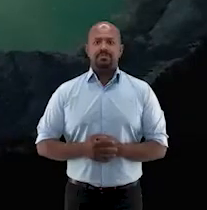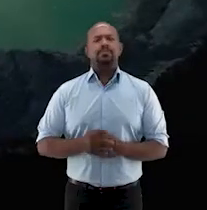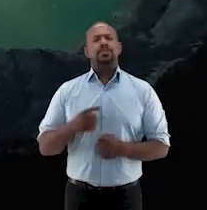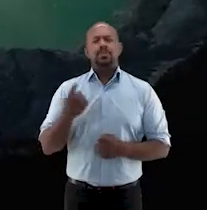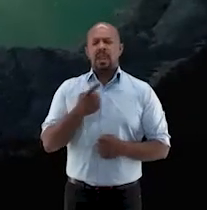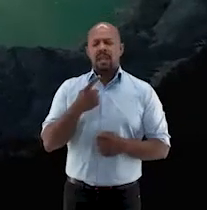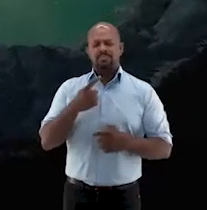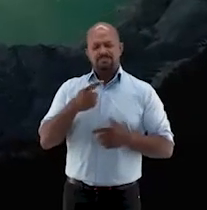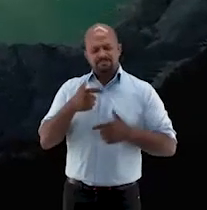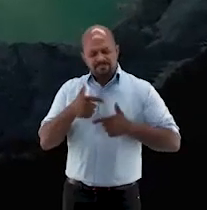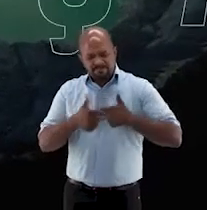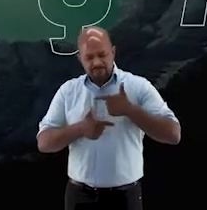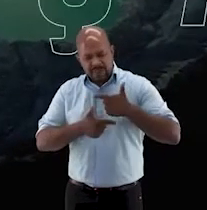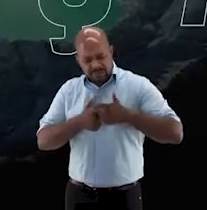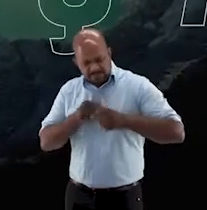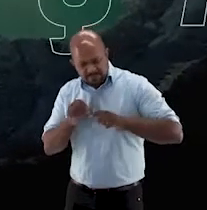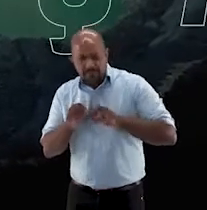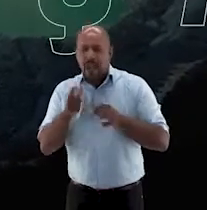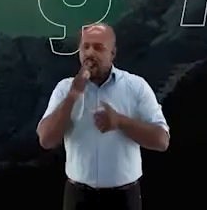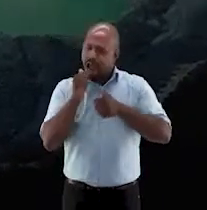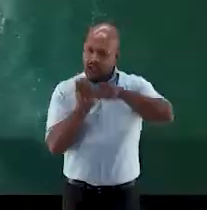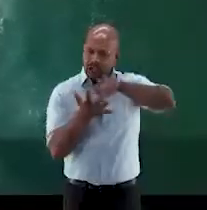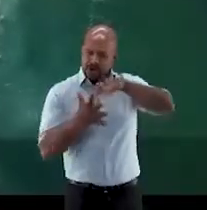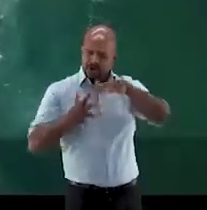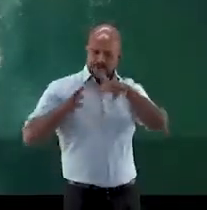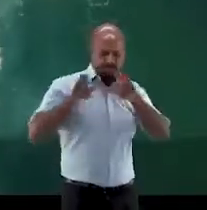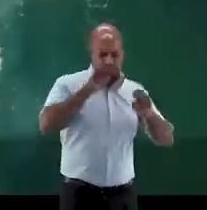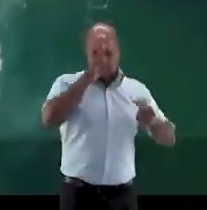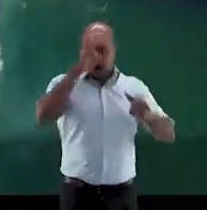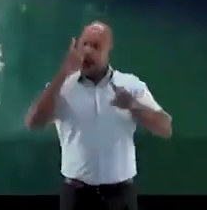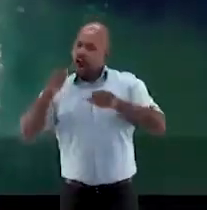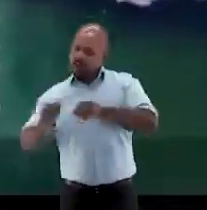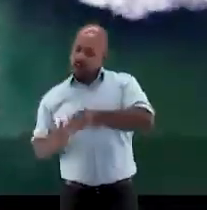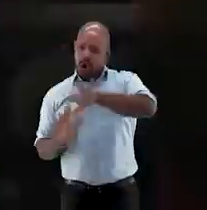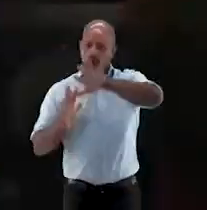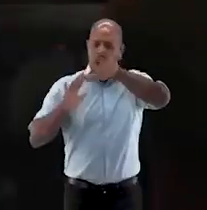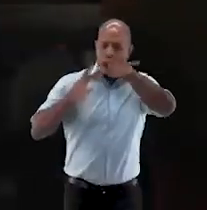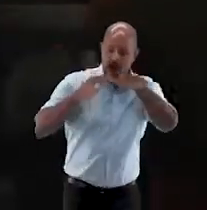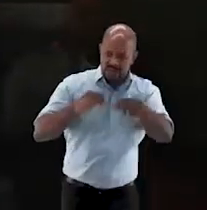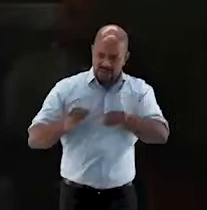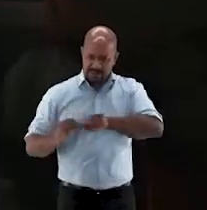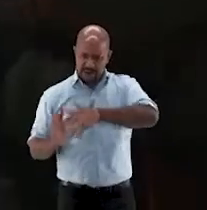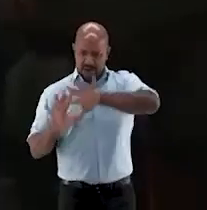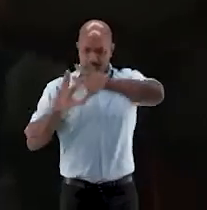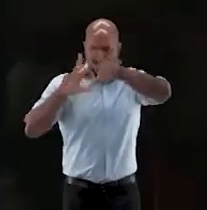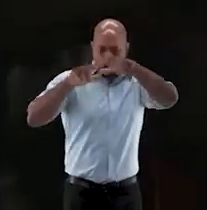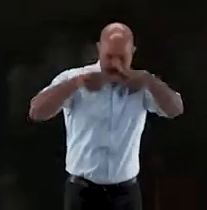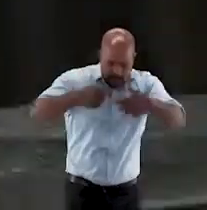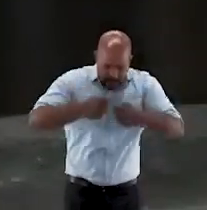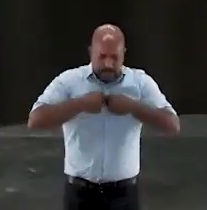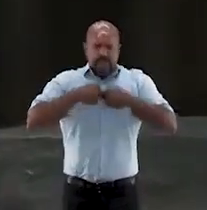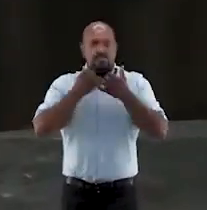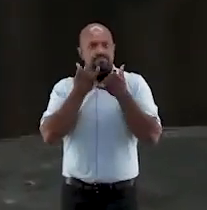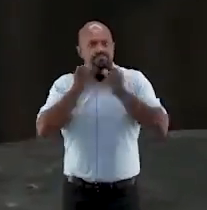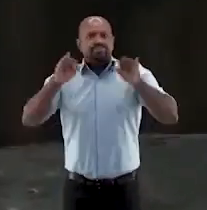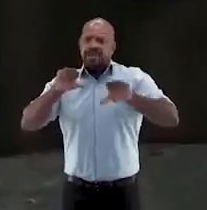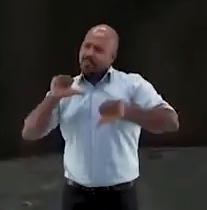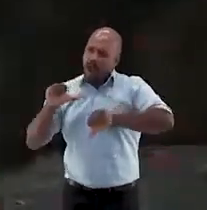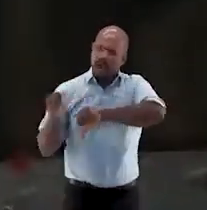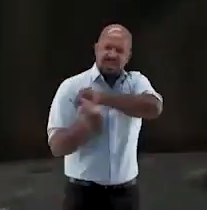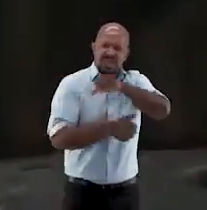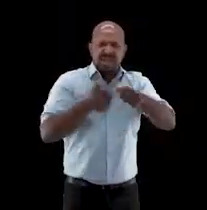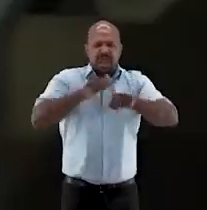Somos forjados pela força das águas. As ondas nos trazem a energia necessária para transformar